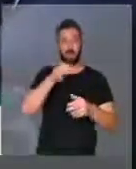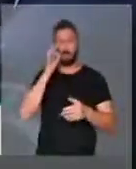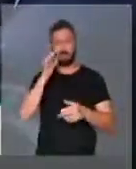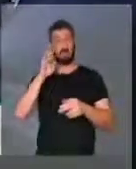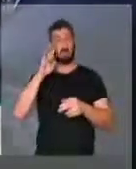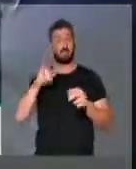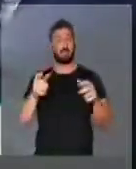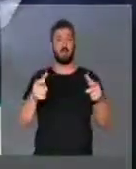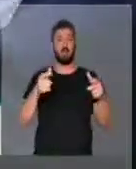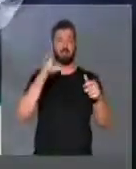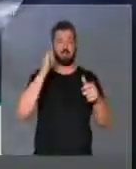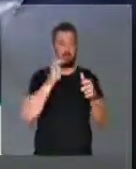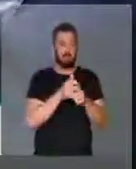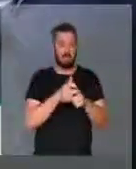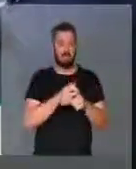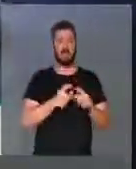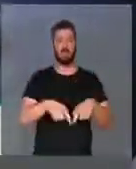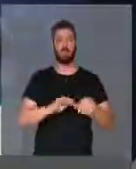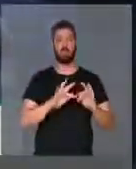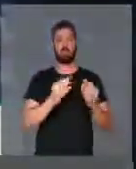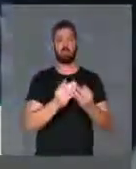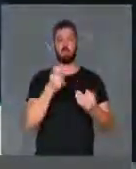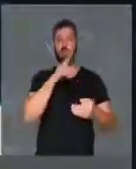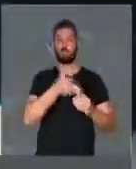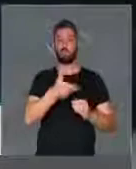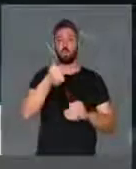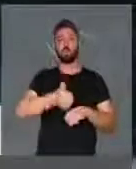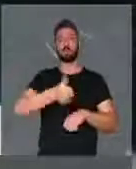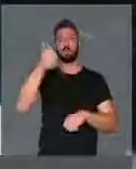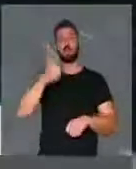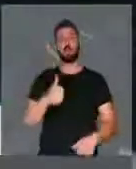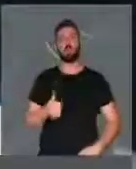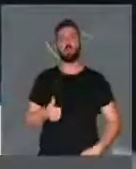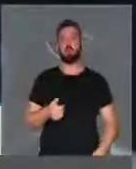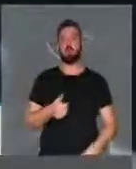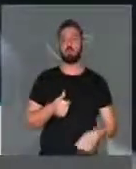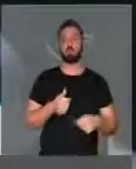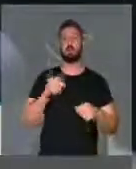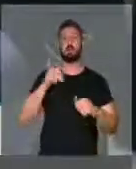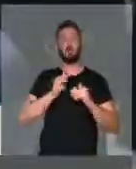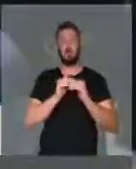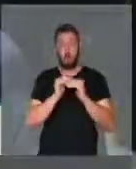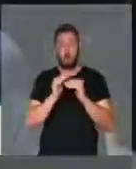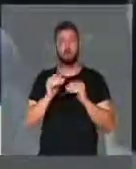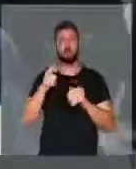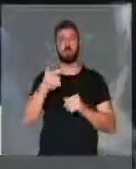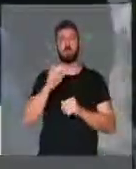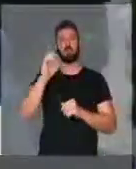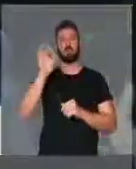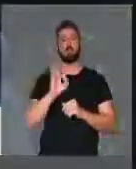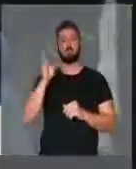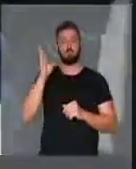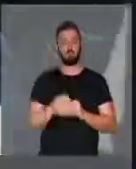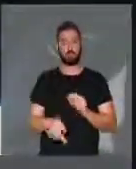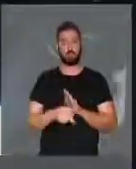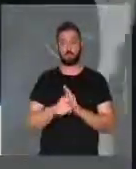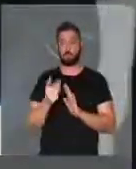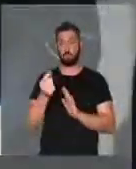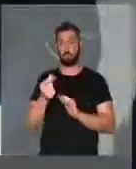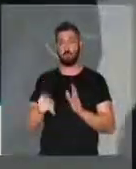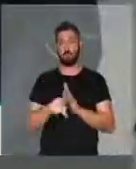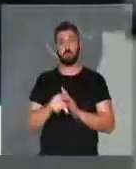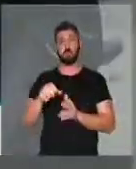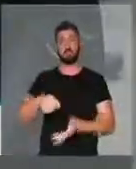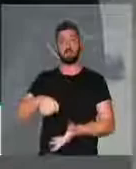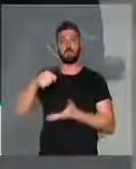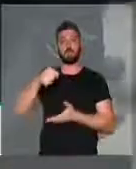agricultura familiar, a produzir com uma qualidade maior, que sem dúvida nenhuma, no mínimo, agrega 20% ao preço da